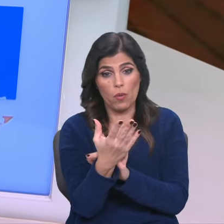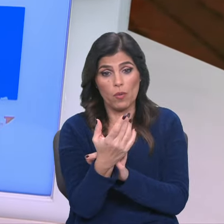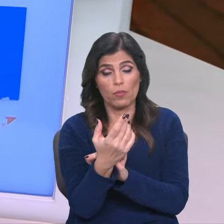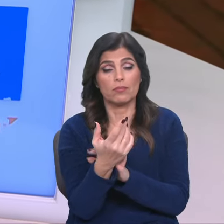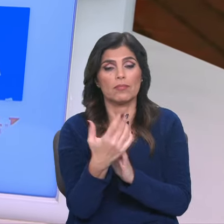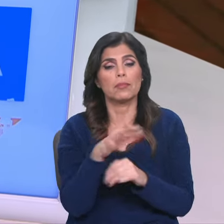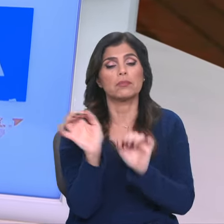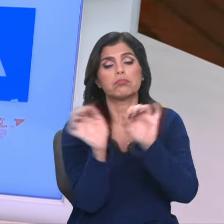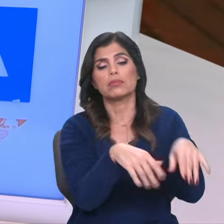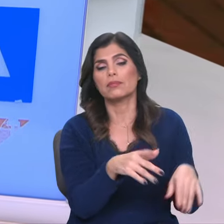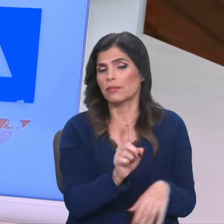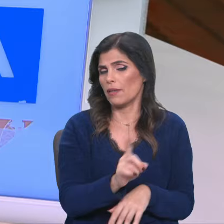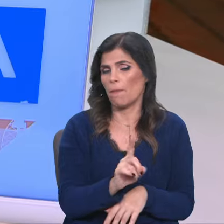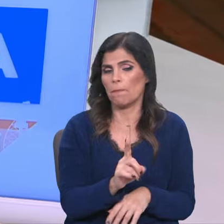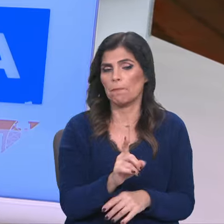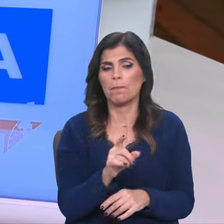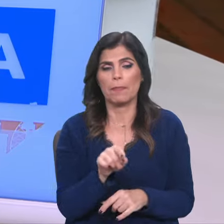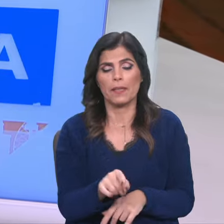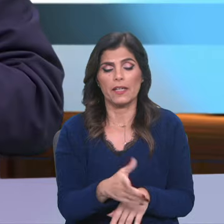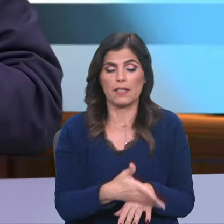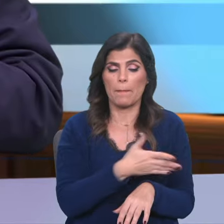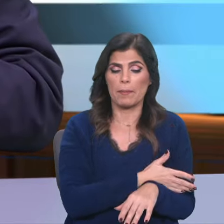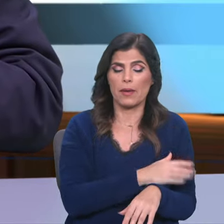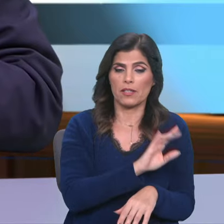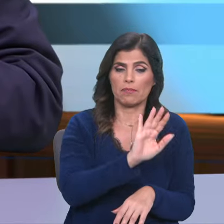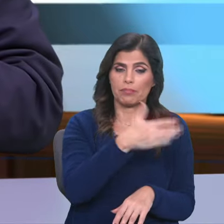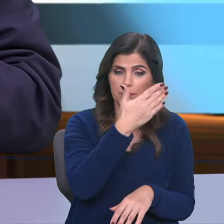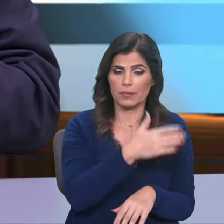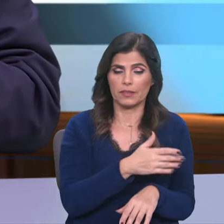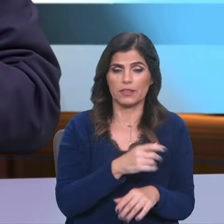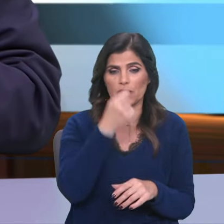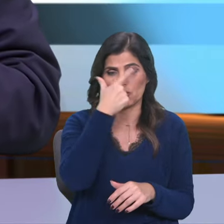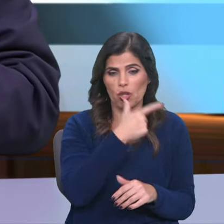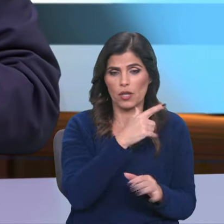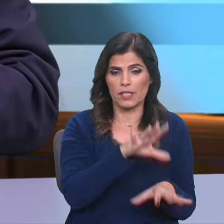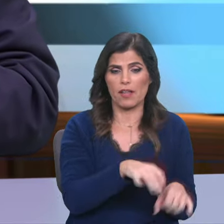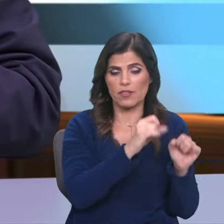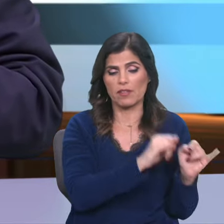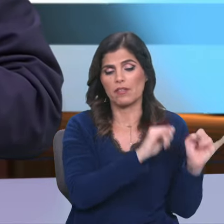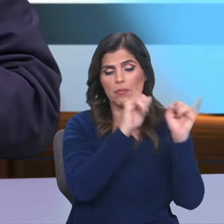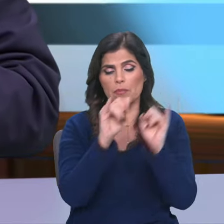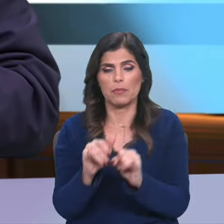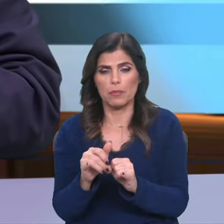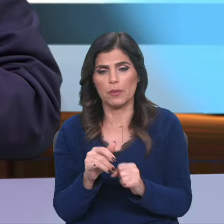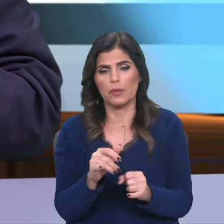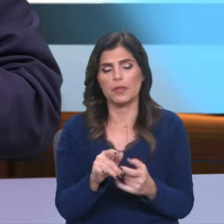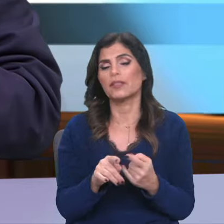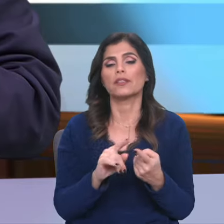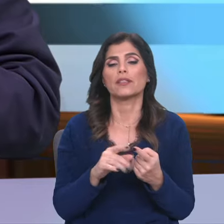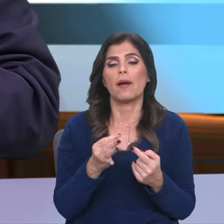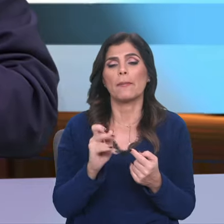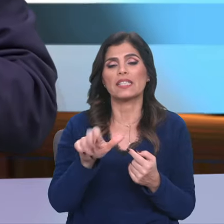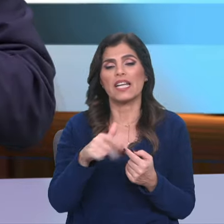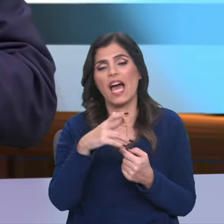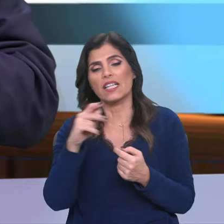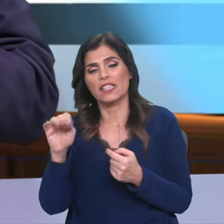primeira parte, pré-história, da salvação. Depois temos os patriarcas, temos os profetas,